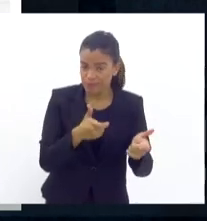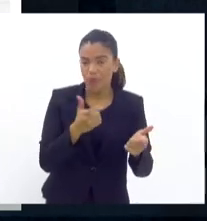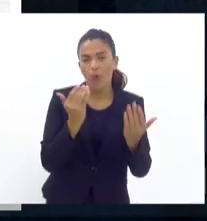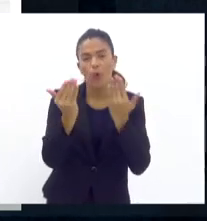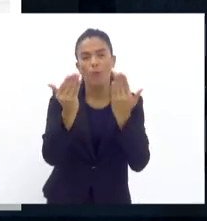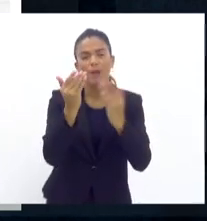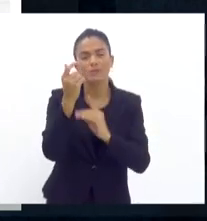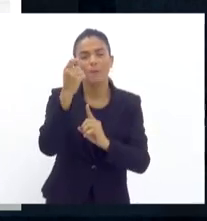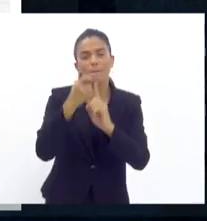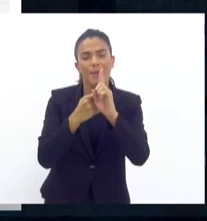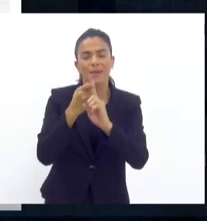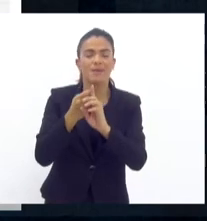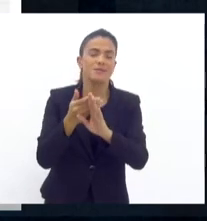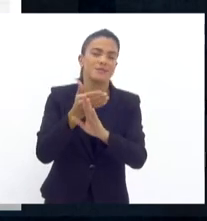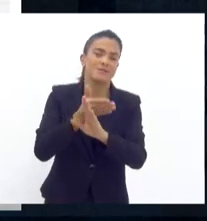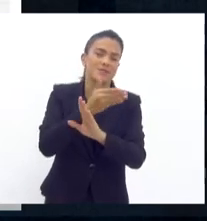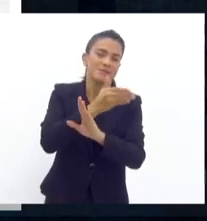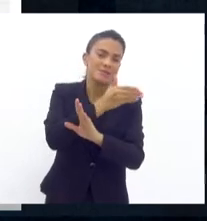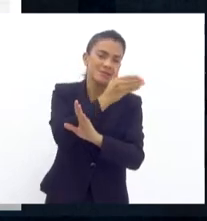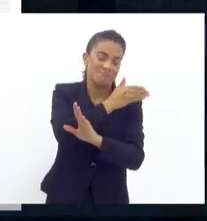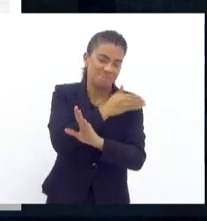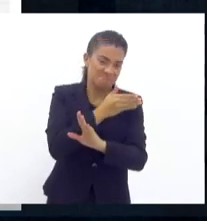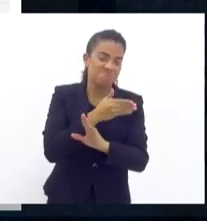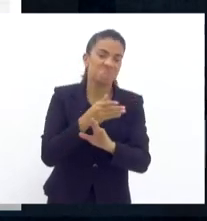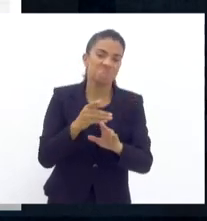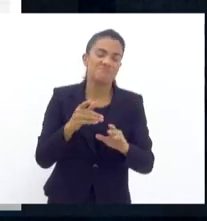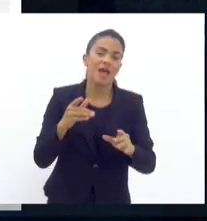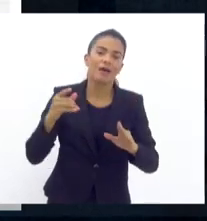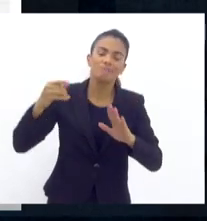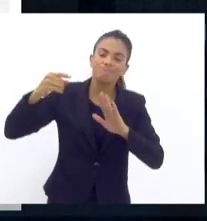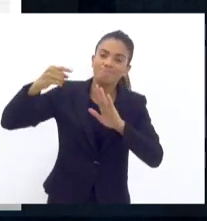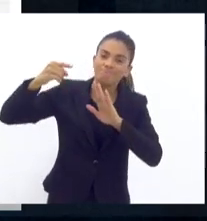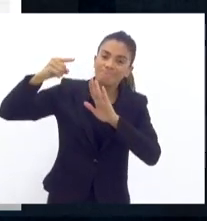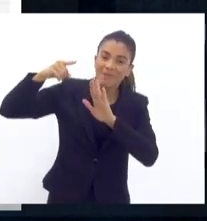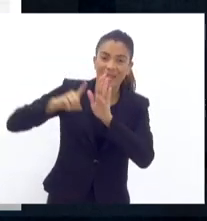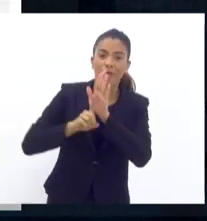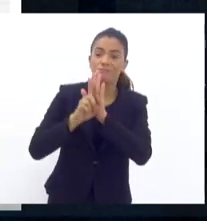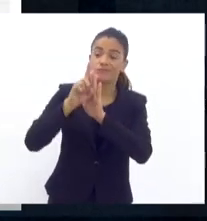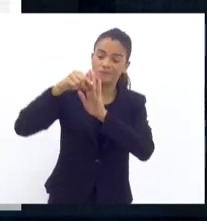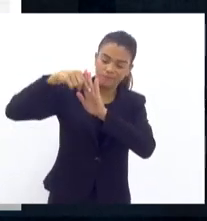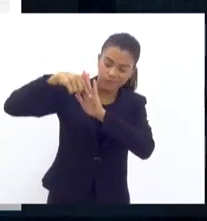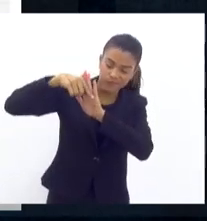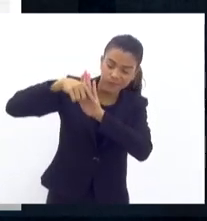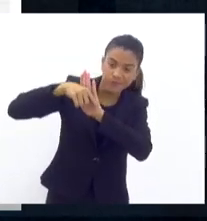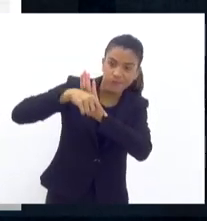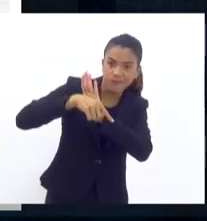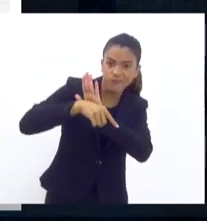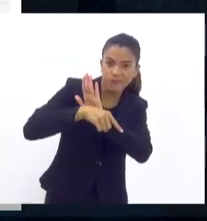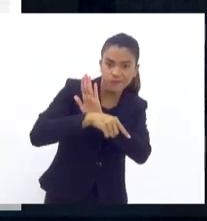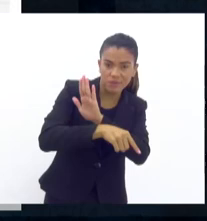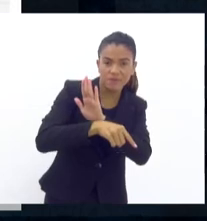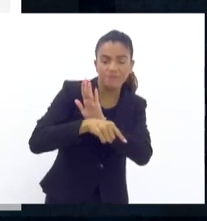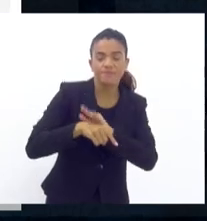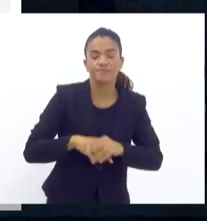meses anteriores, nós vemos, nós estamos em um gráfico descendente. Pode passar também.